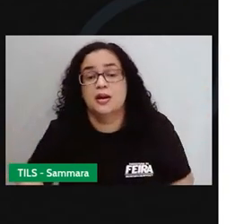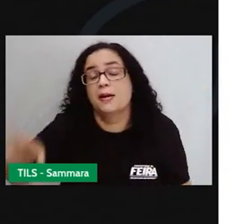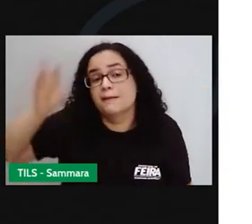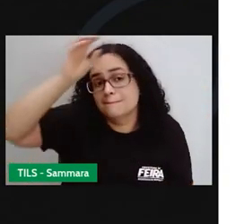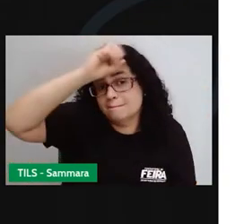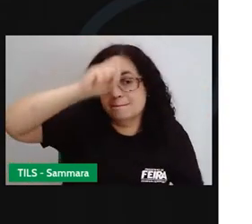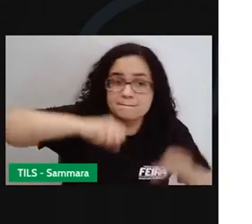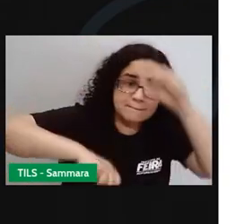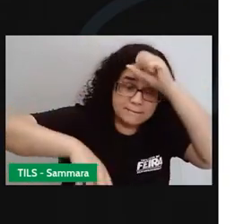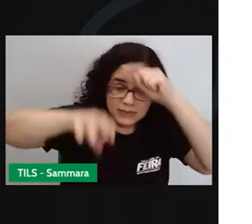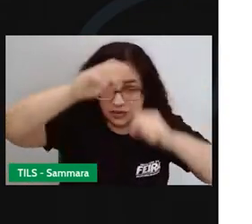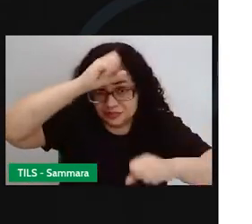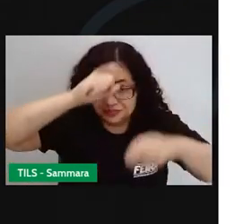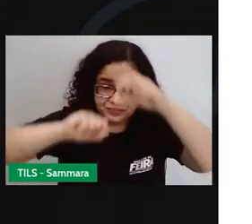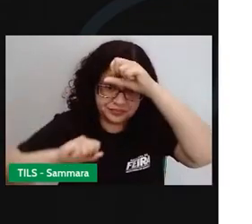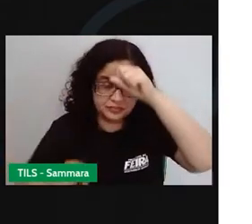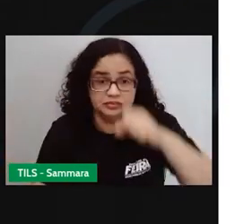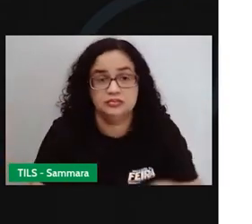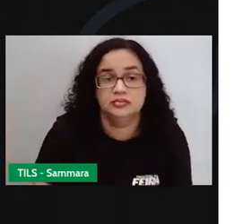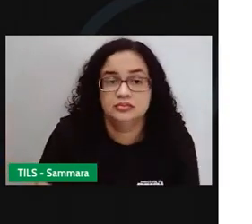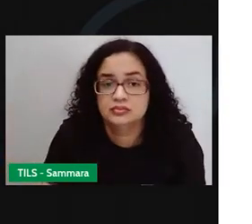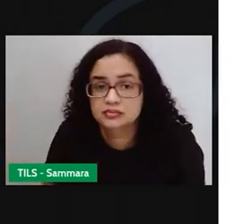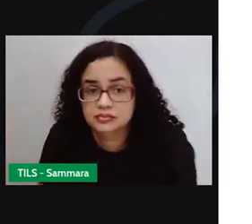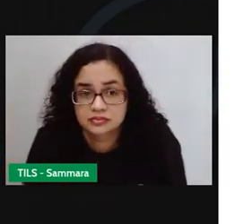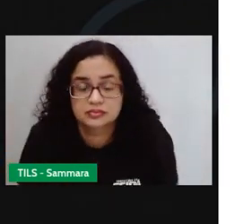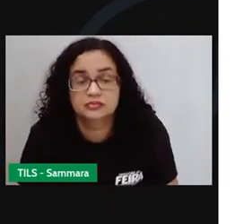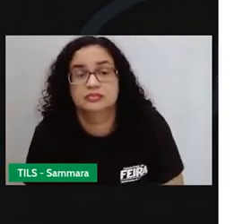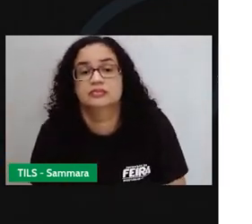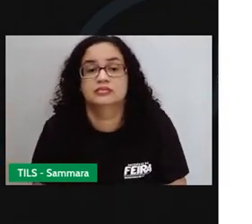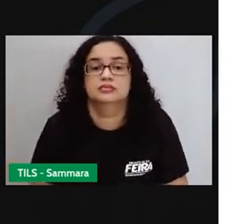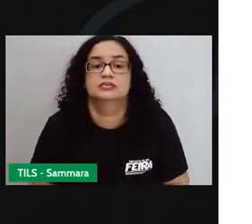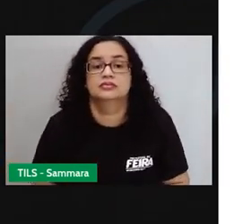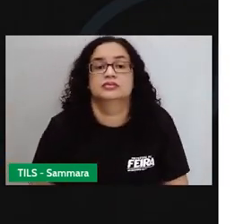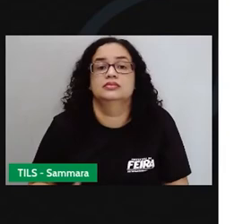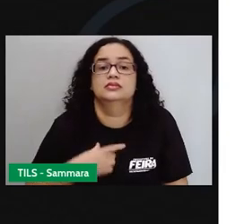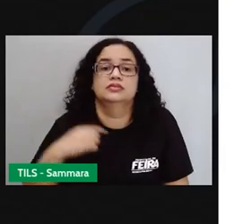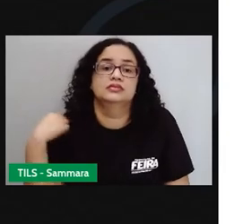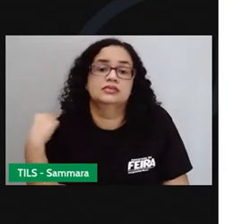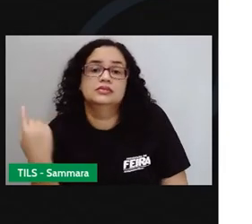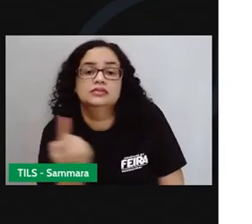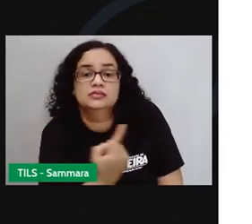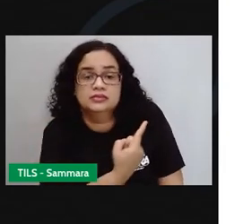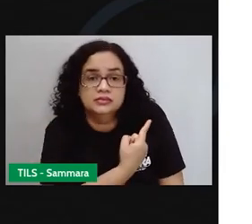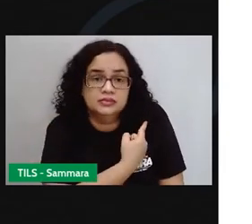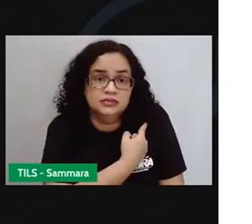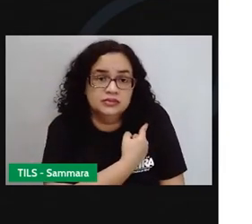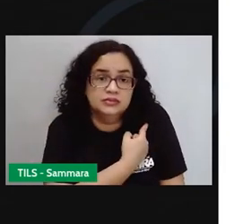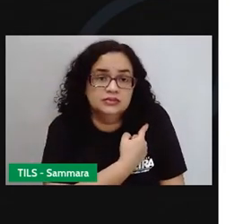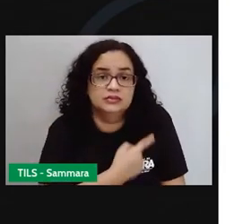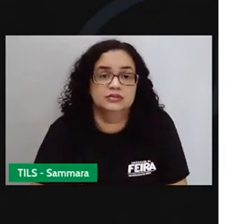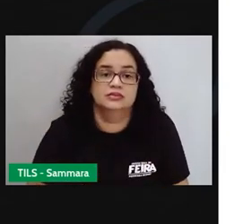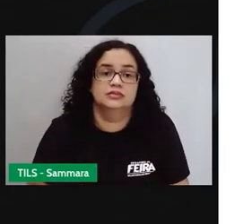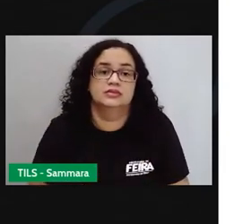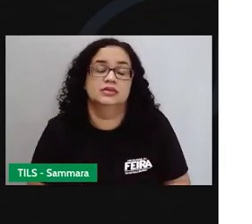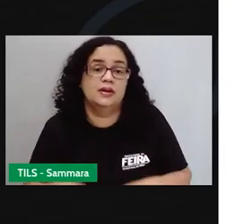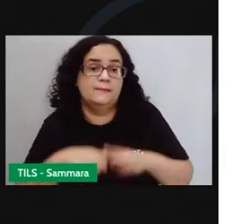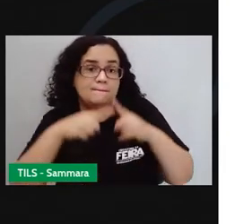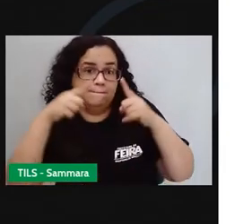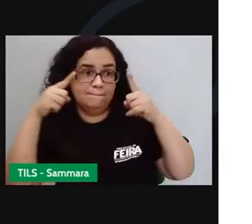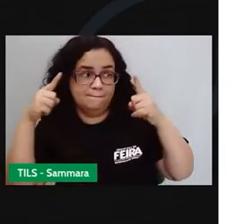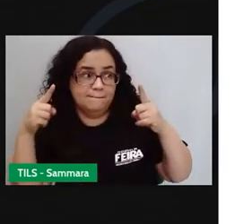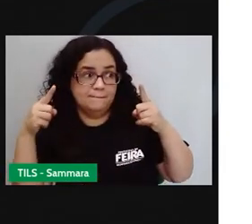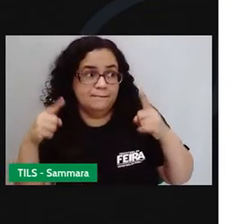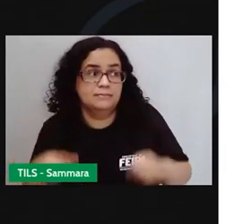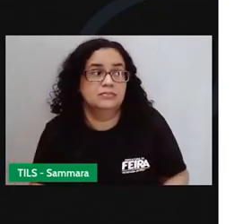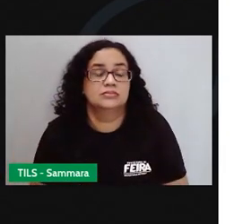com isso. Eu lia bastante de bis. Não sabia o que estava escrito, mas aí eu